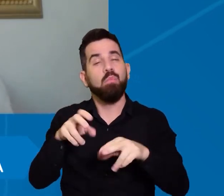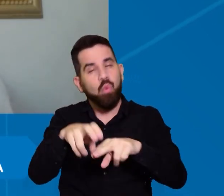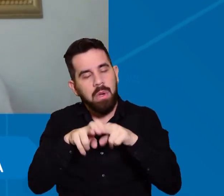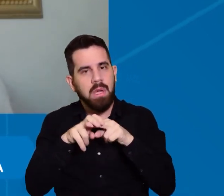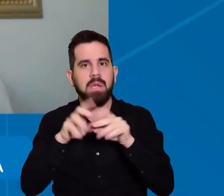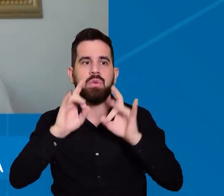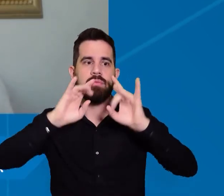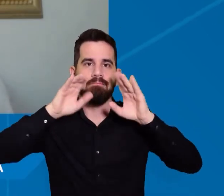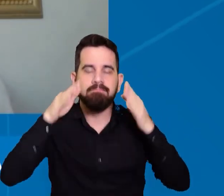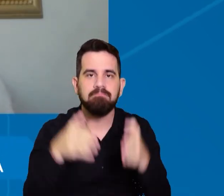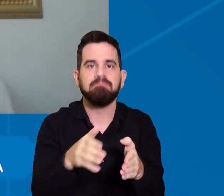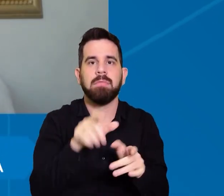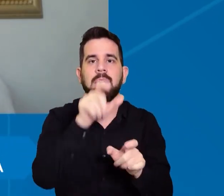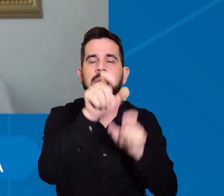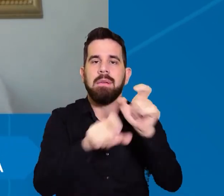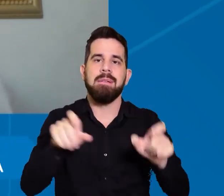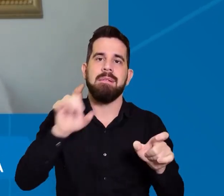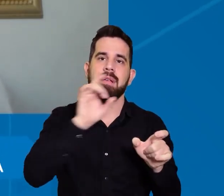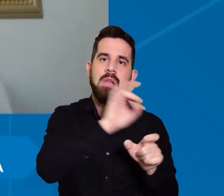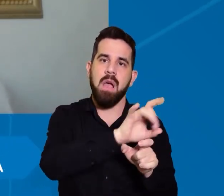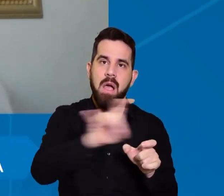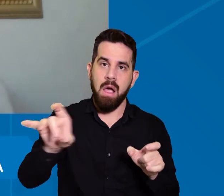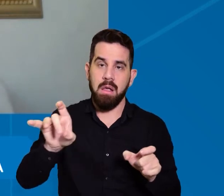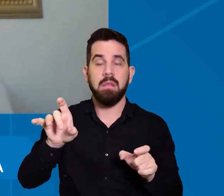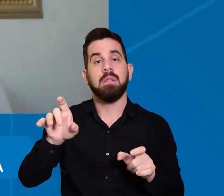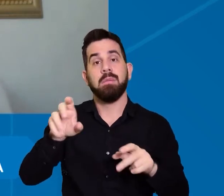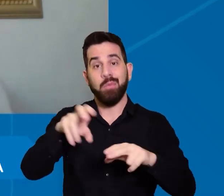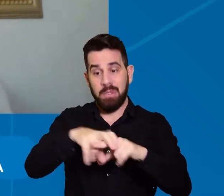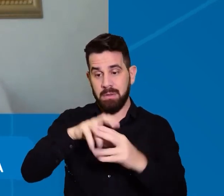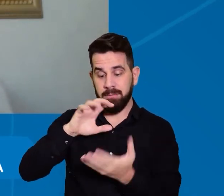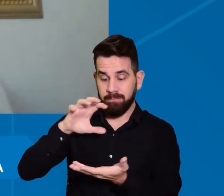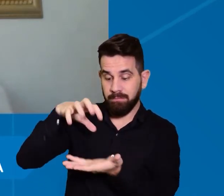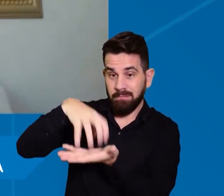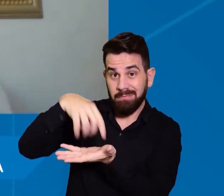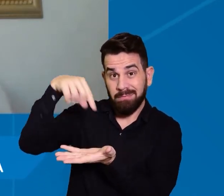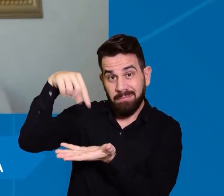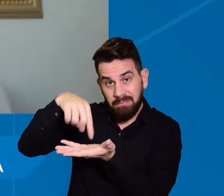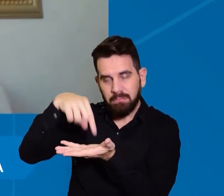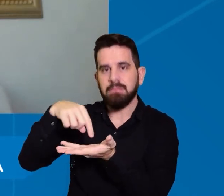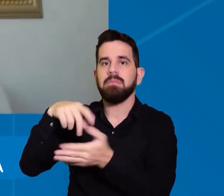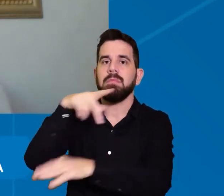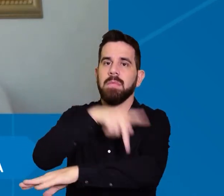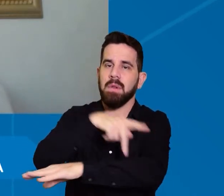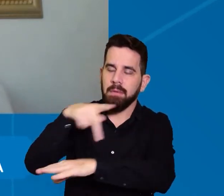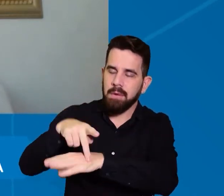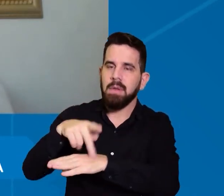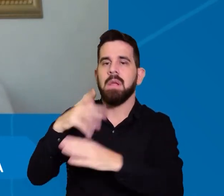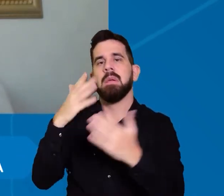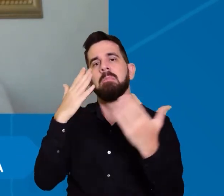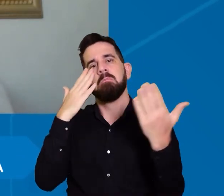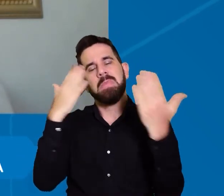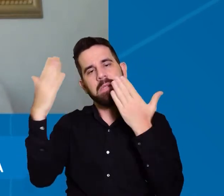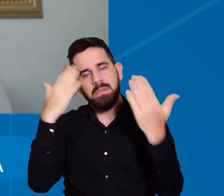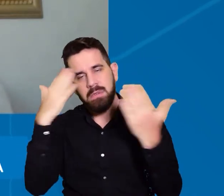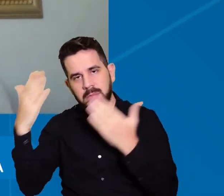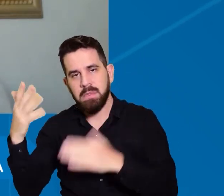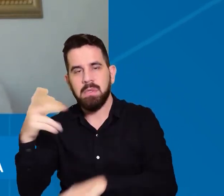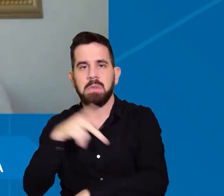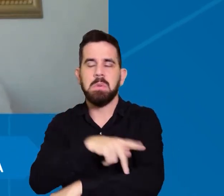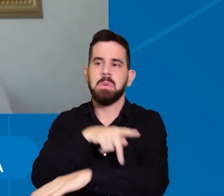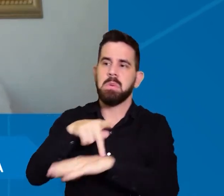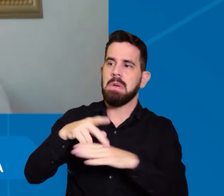Então, essa equipe pedagógica, composta por psicopedagogos, pedagogos, psicólogos, técnico de